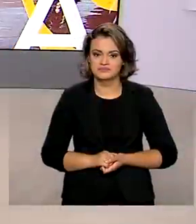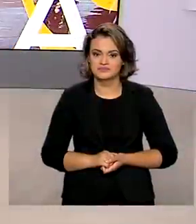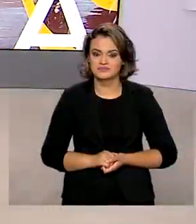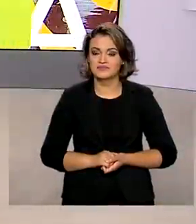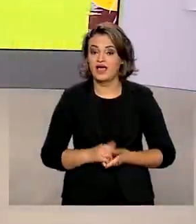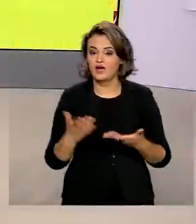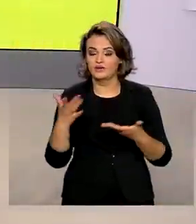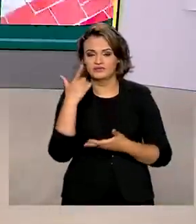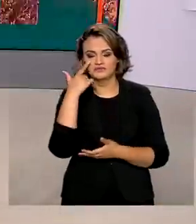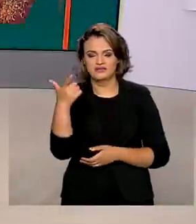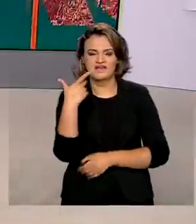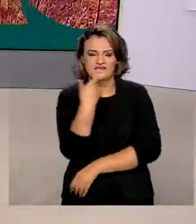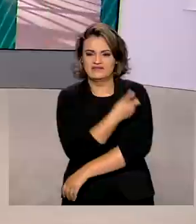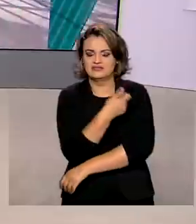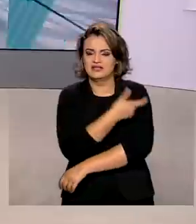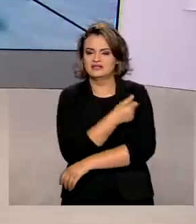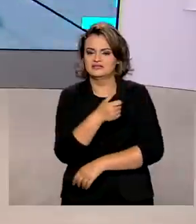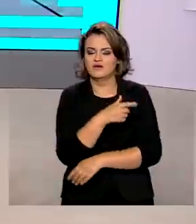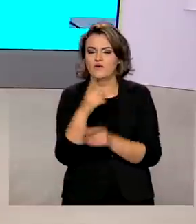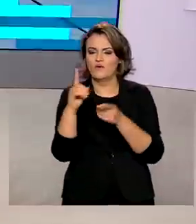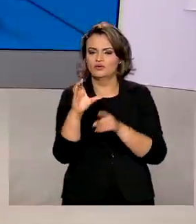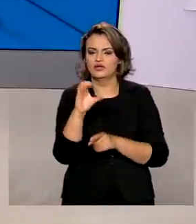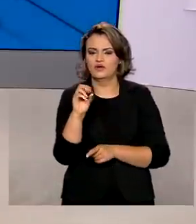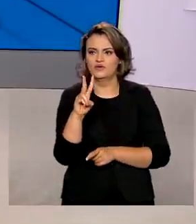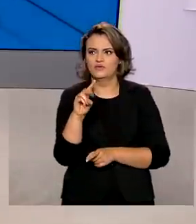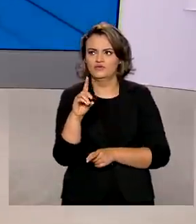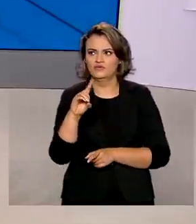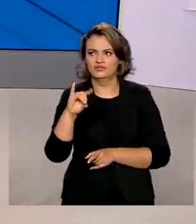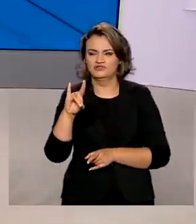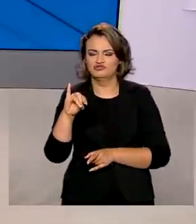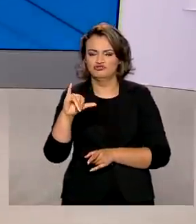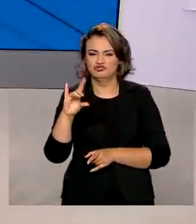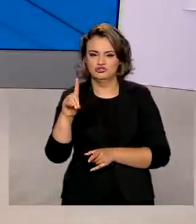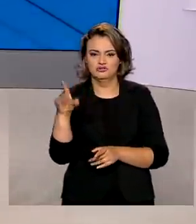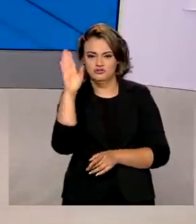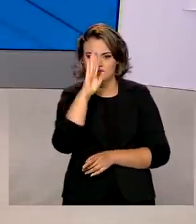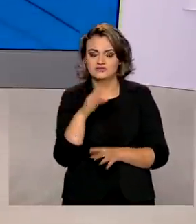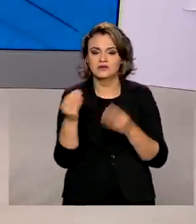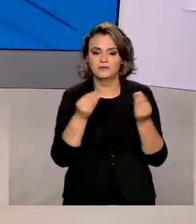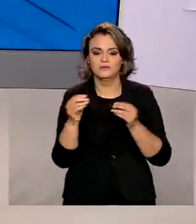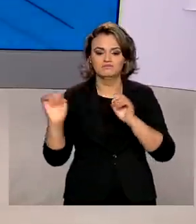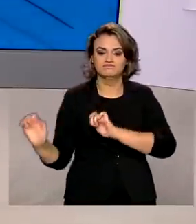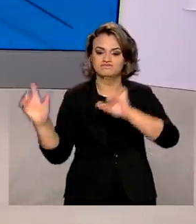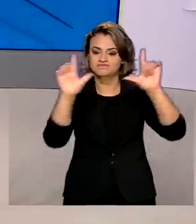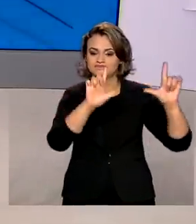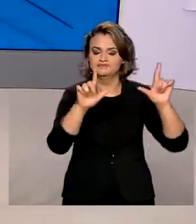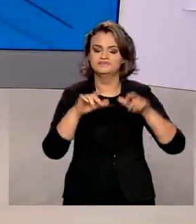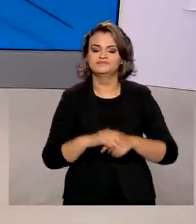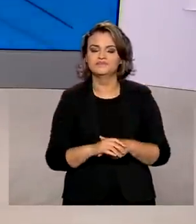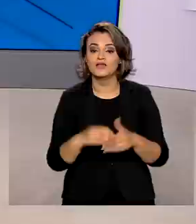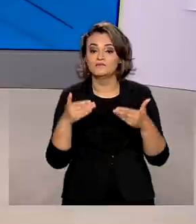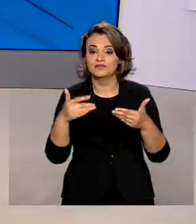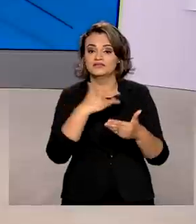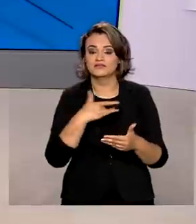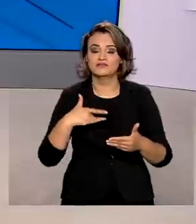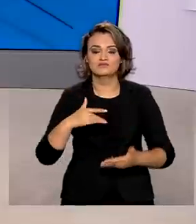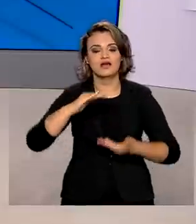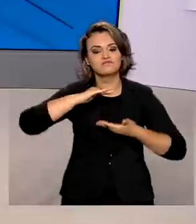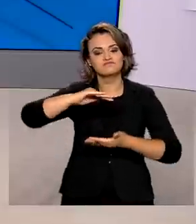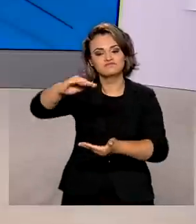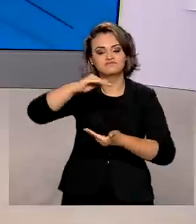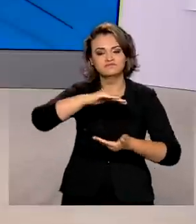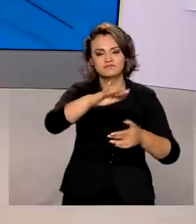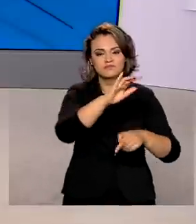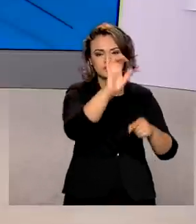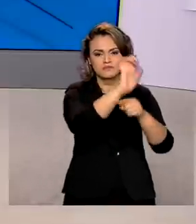Agora nós vamos ver como está a vacinação contra a Covid-19 no país. Os números estão aqui no nosso telão. O Ministério da Saúde já distribuiu